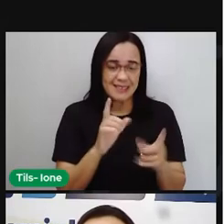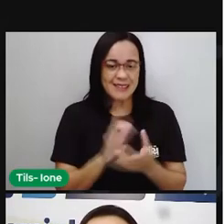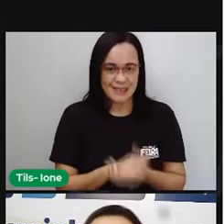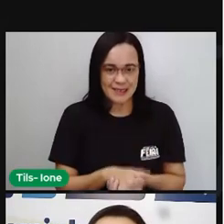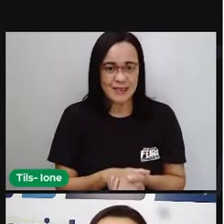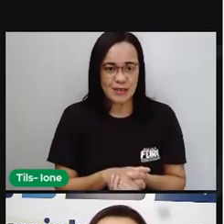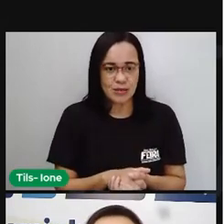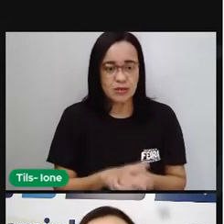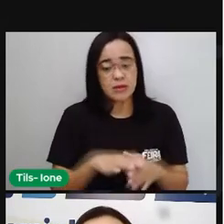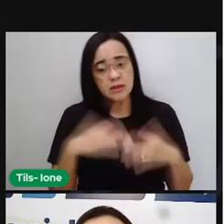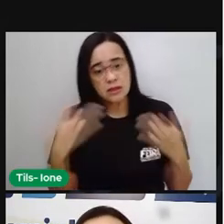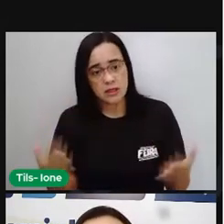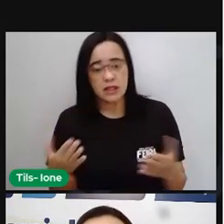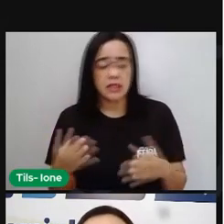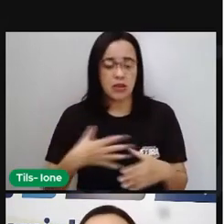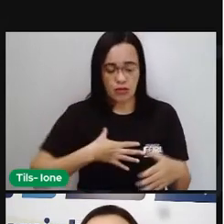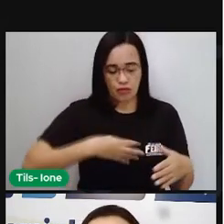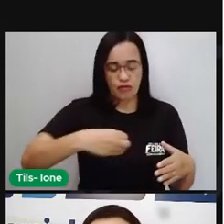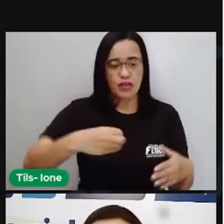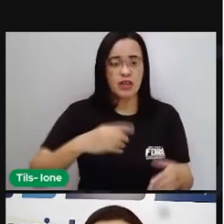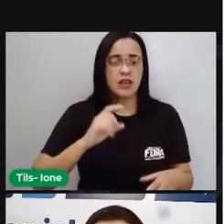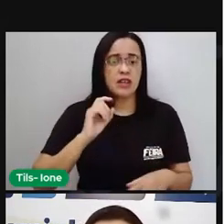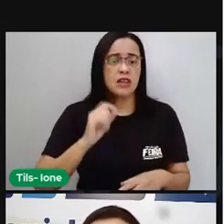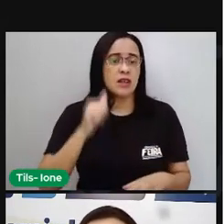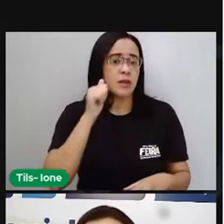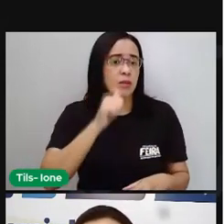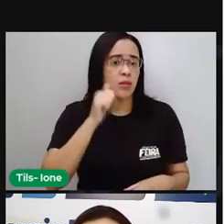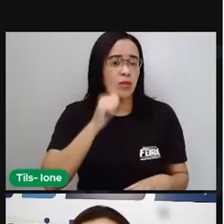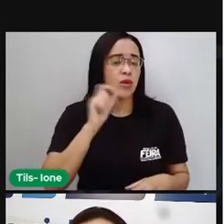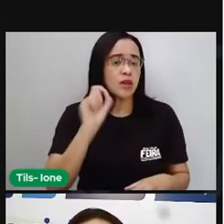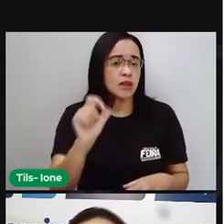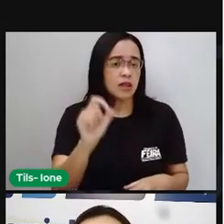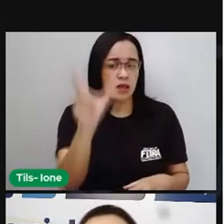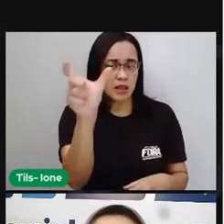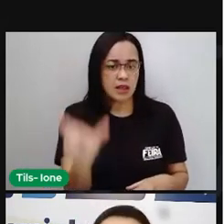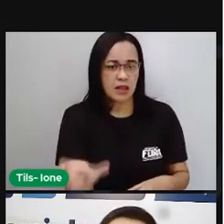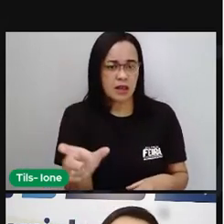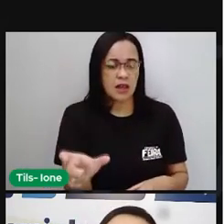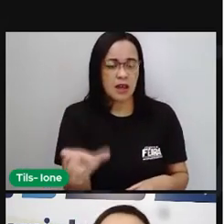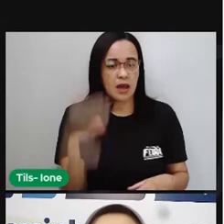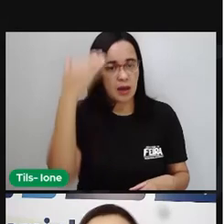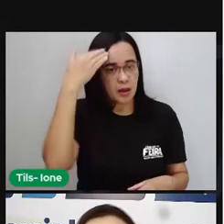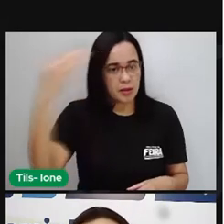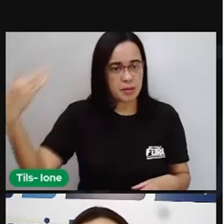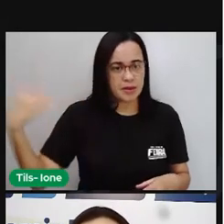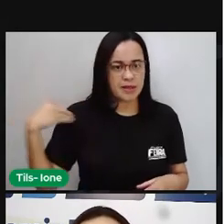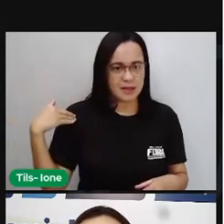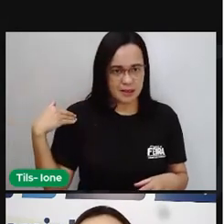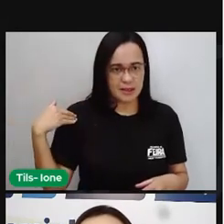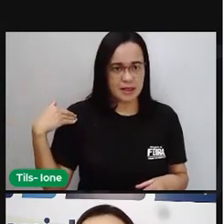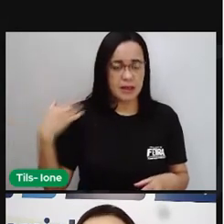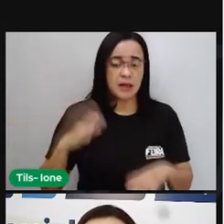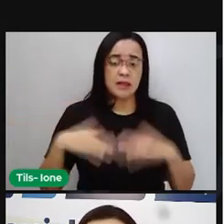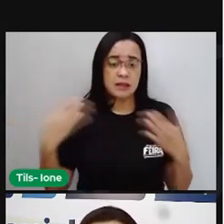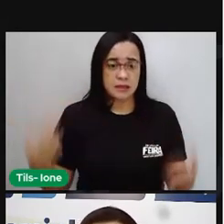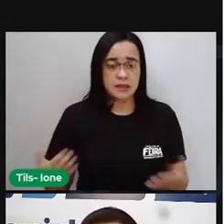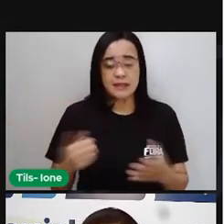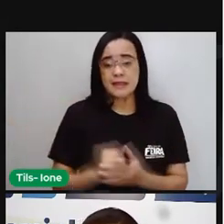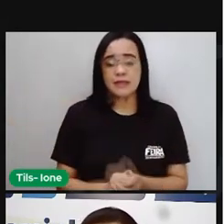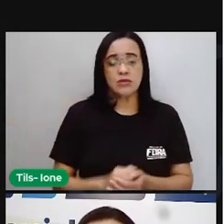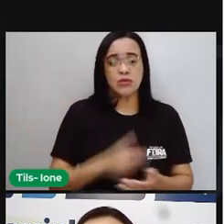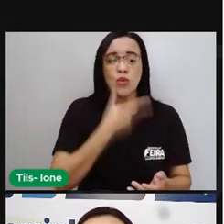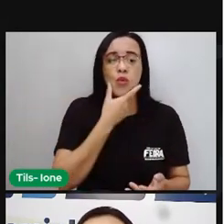Anos depois, se tornou aí a mãe de Jesus. Então, Ana e Joaquim aí são os avós